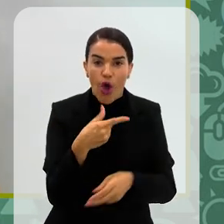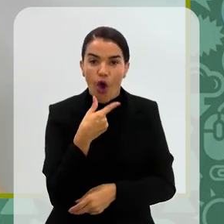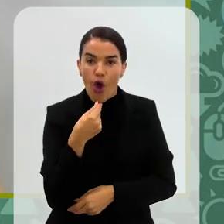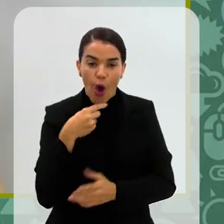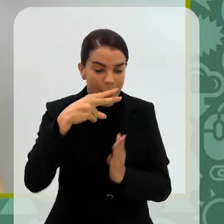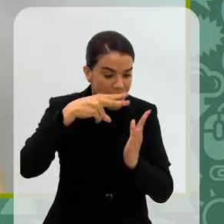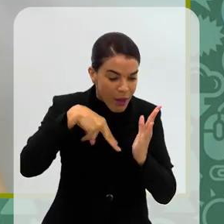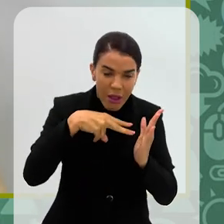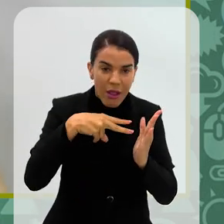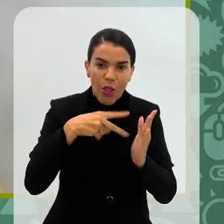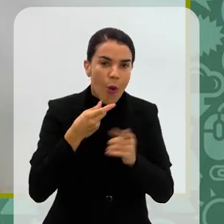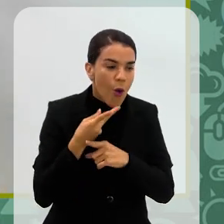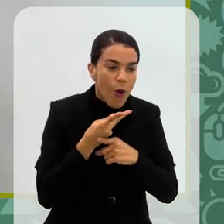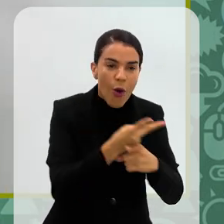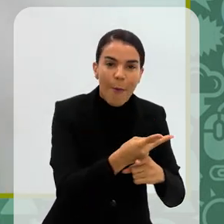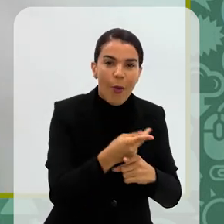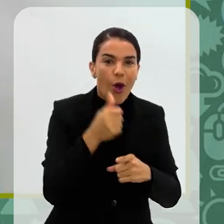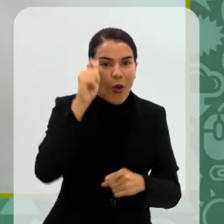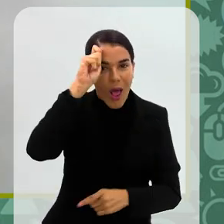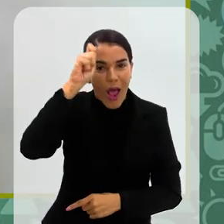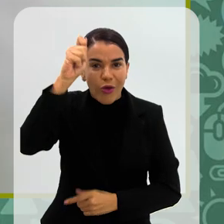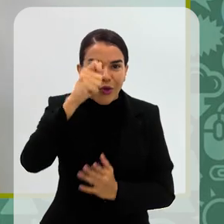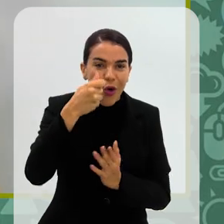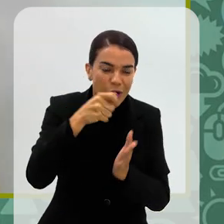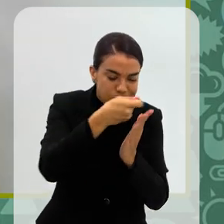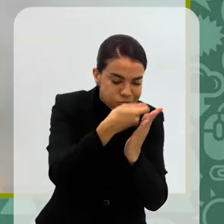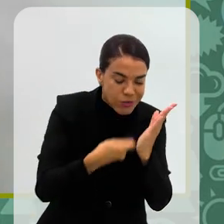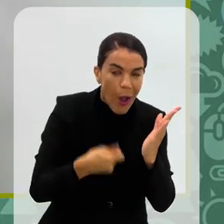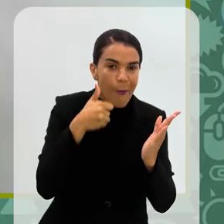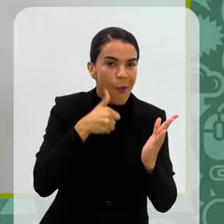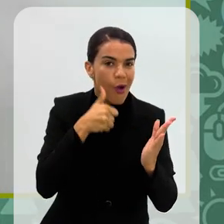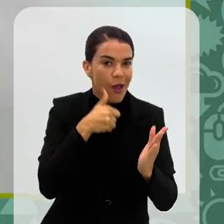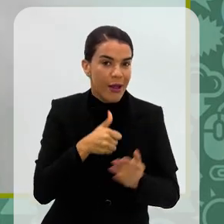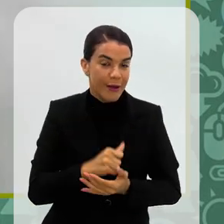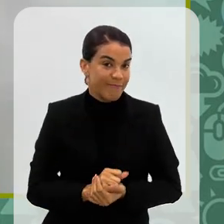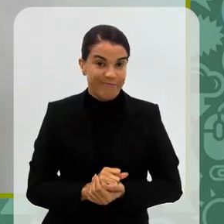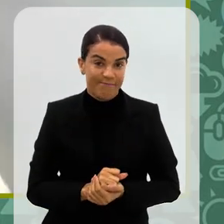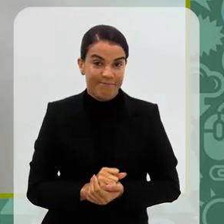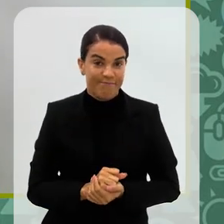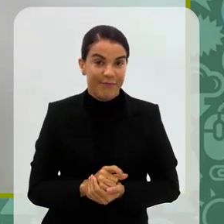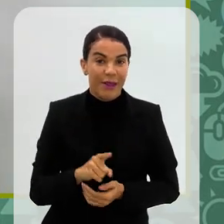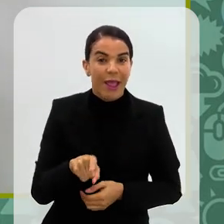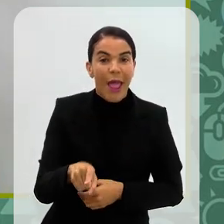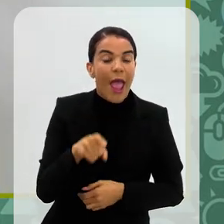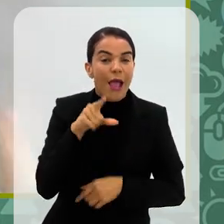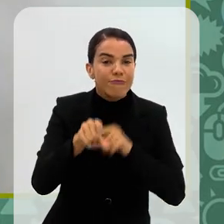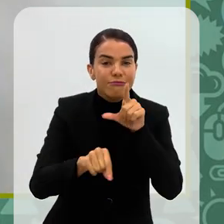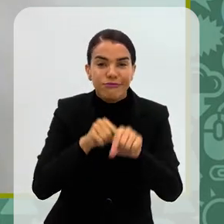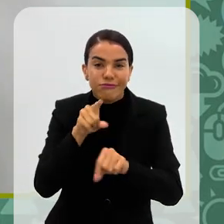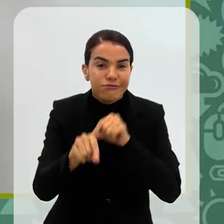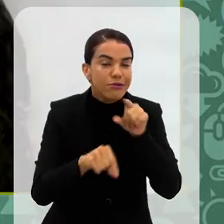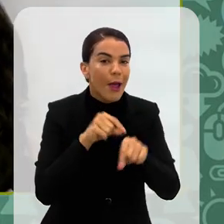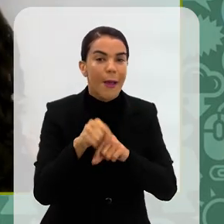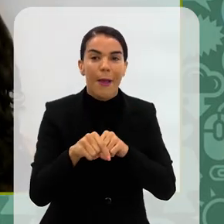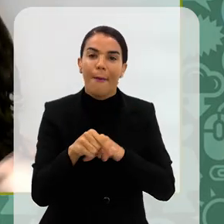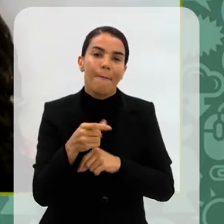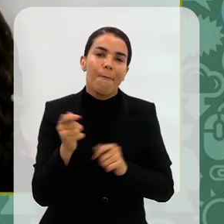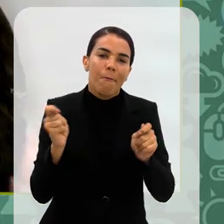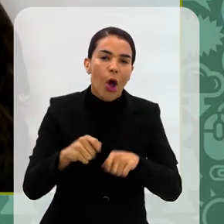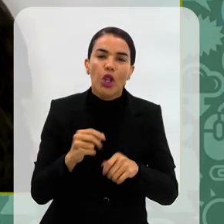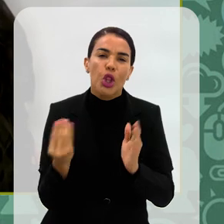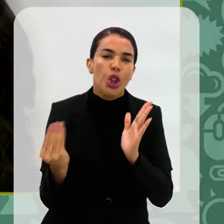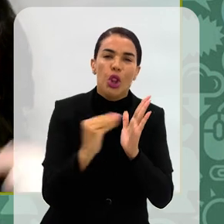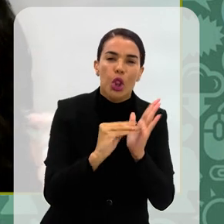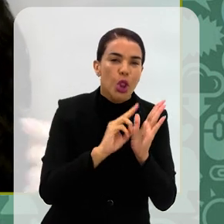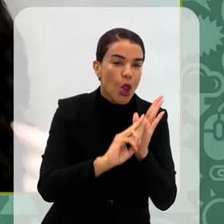eles não lêem autores mulheres. A gente fez uma... Uma das perguntas era quais autores são seus autores favoritos, né? Então, você podia